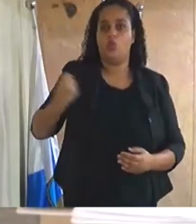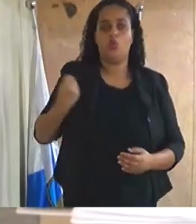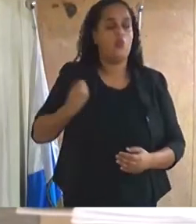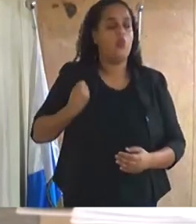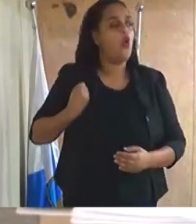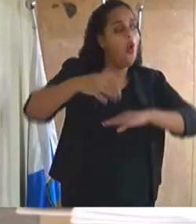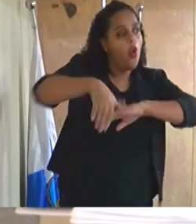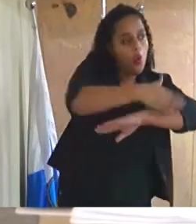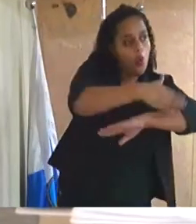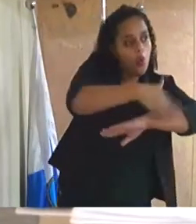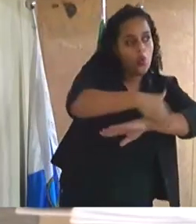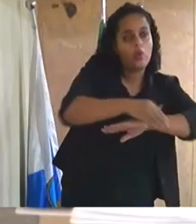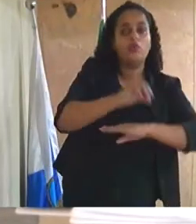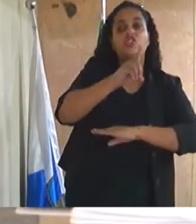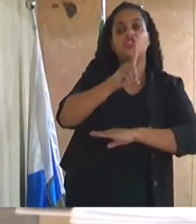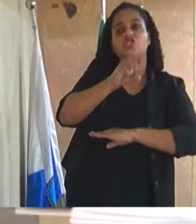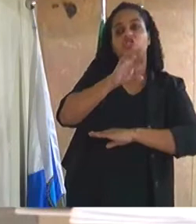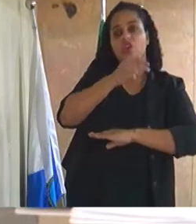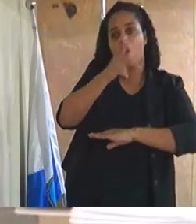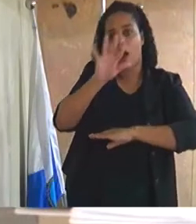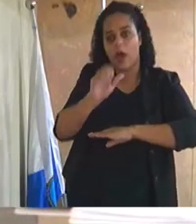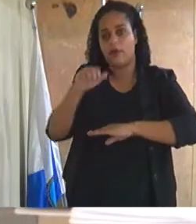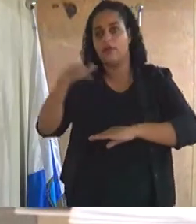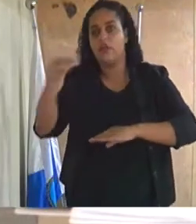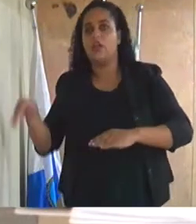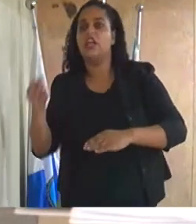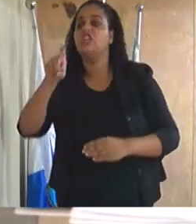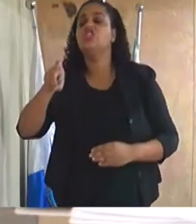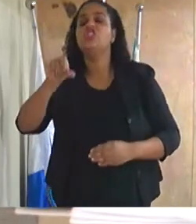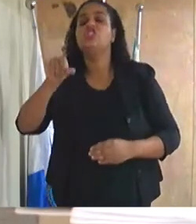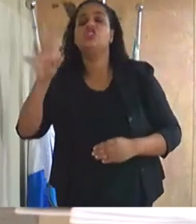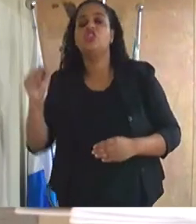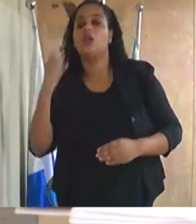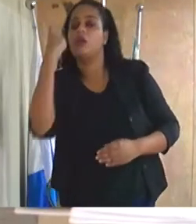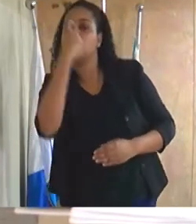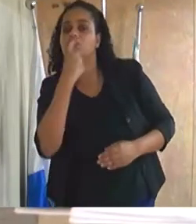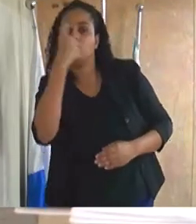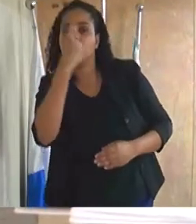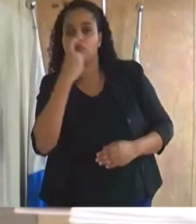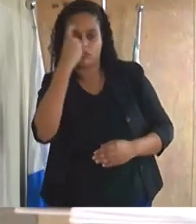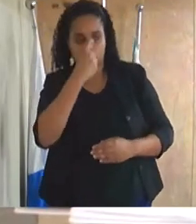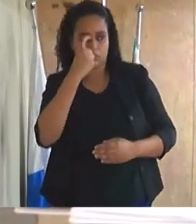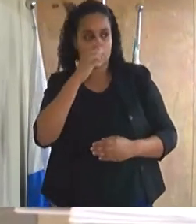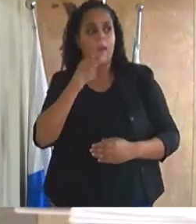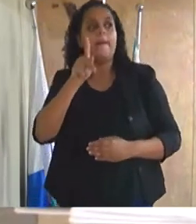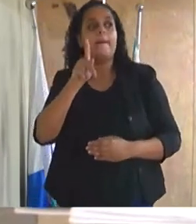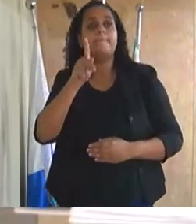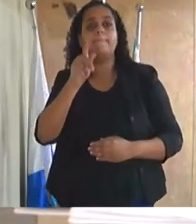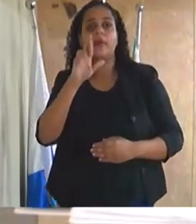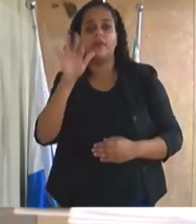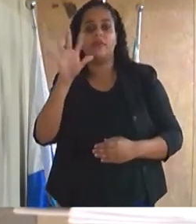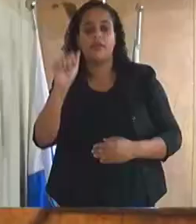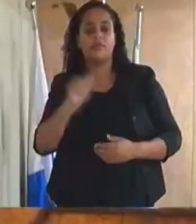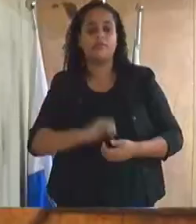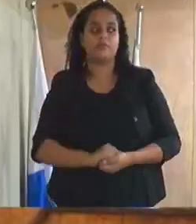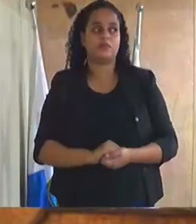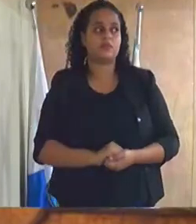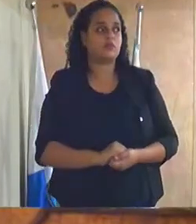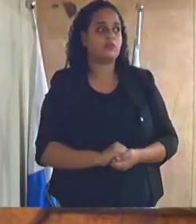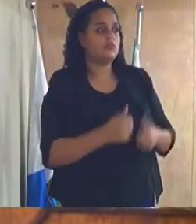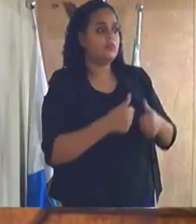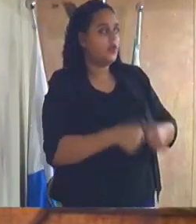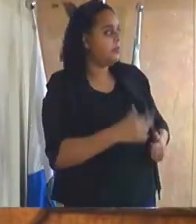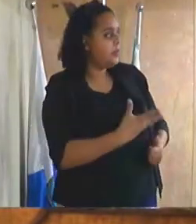as ruas de Israel e Egina bairro Jardim Primavera segundo distrito deste município vereador não está